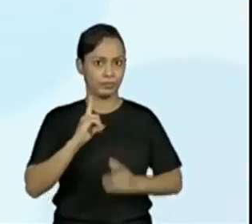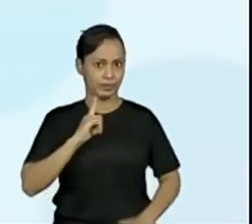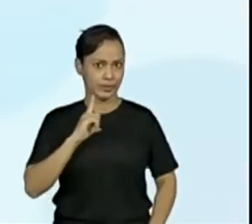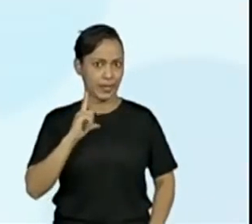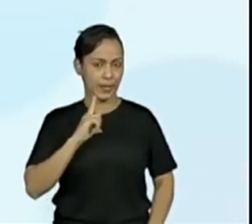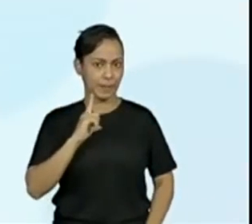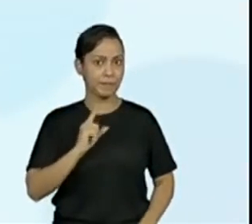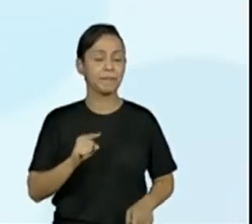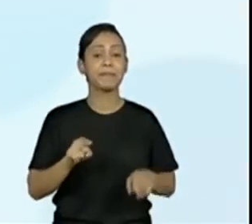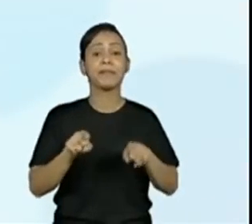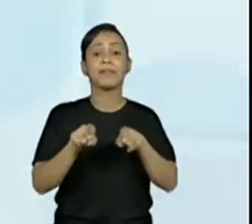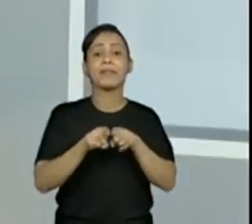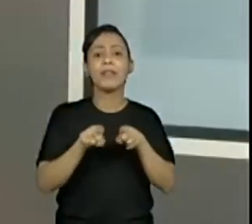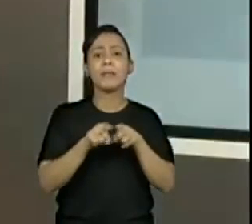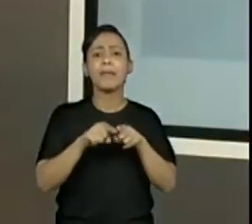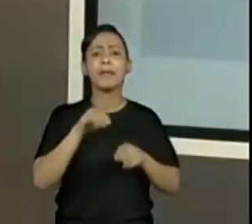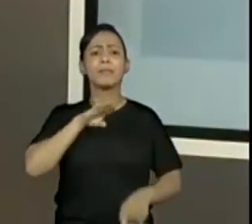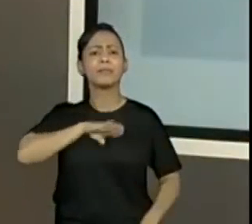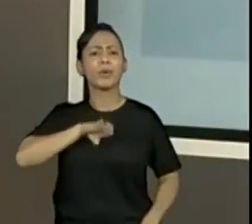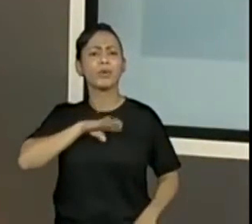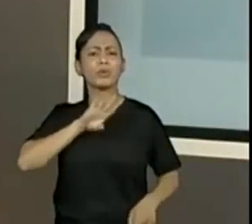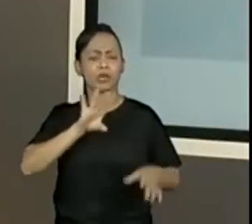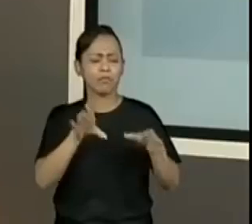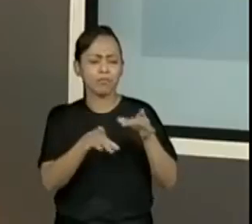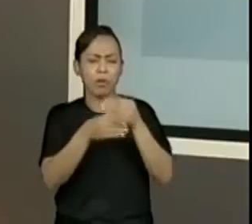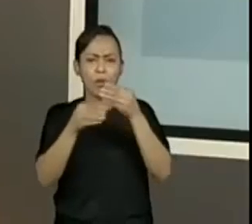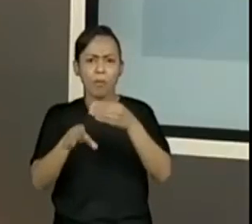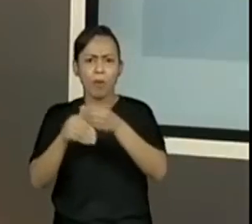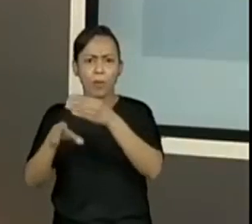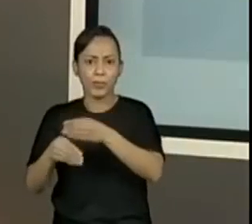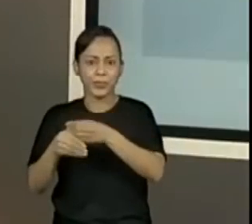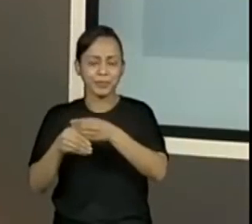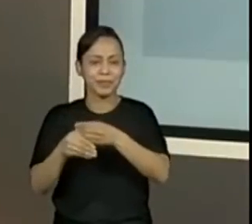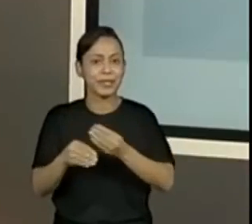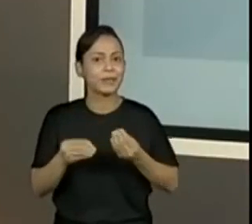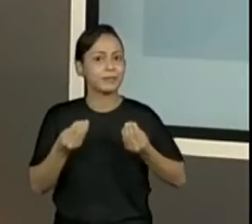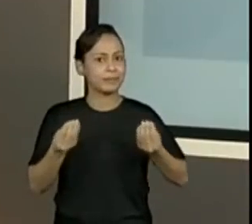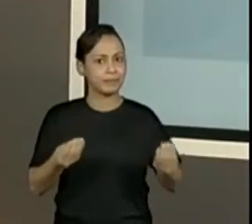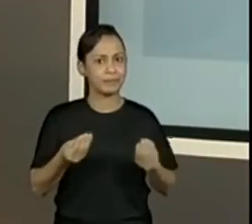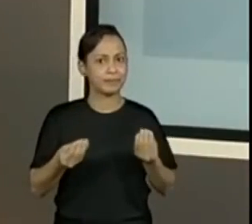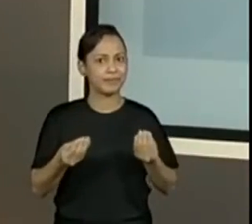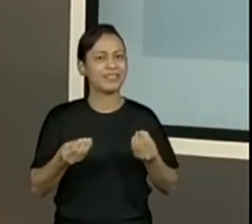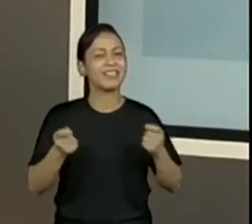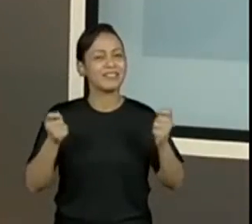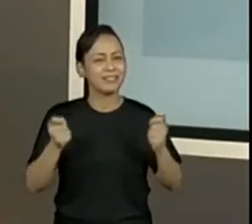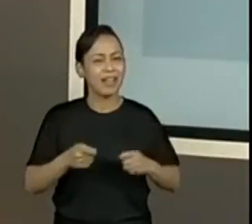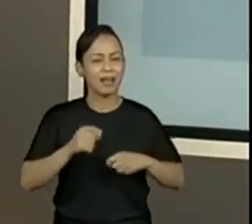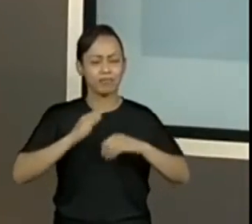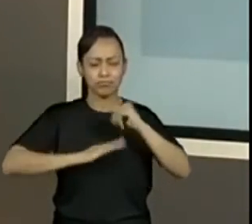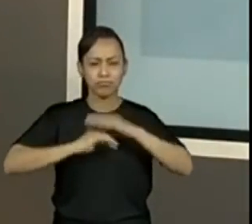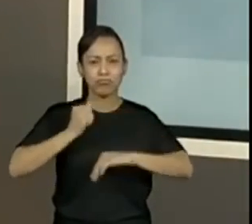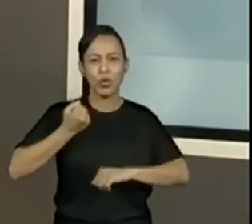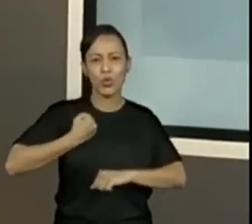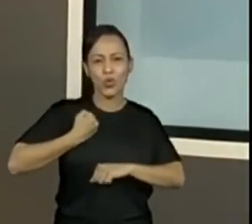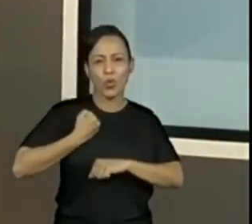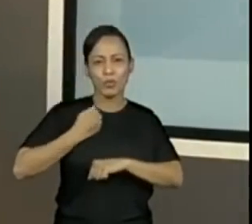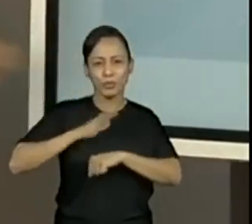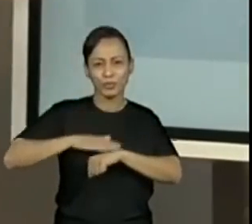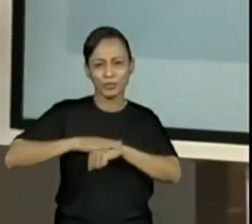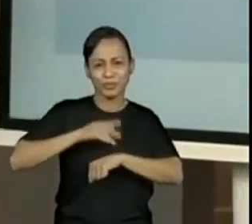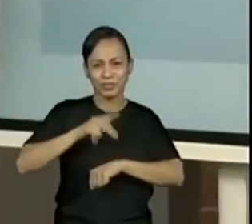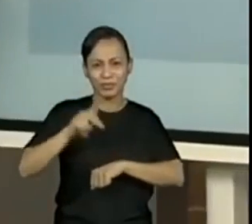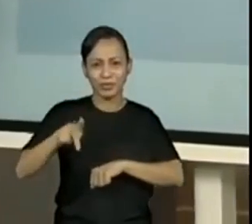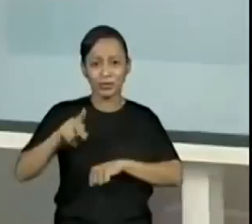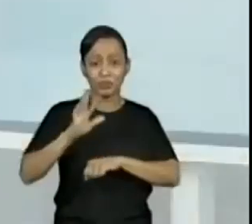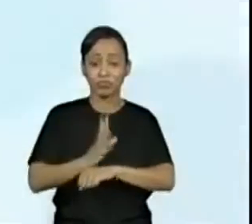essa semana. A gente vai ter duas aulas de língua portuguesa. Então, o acontece? Vocês vão ver bastante habilidade, porque é das duas aulas de